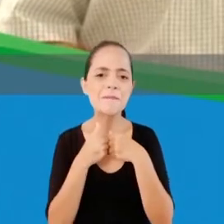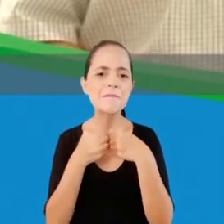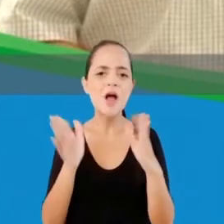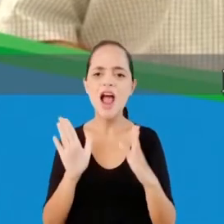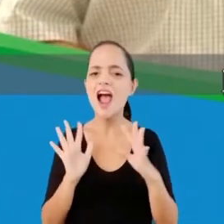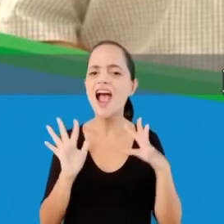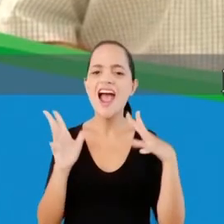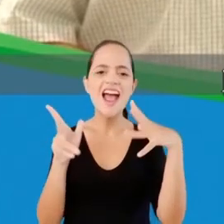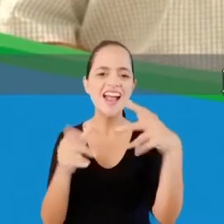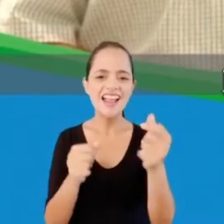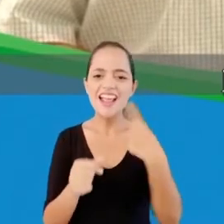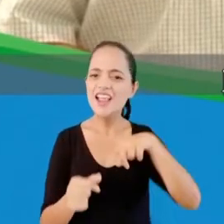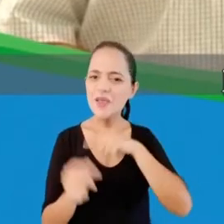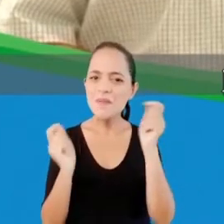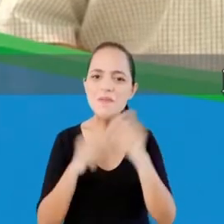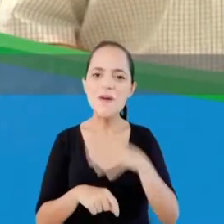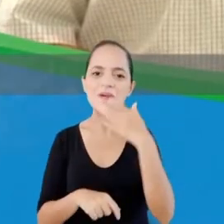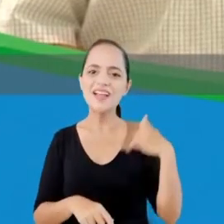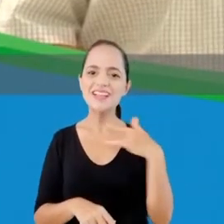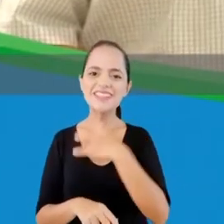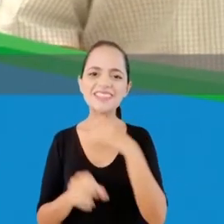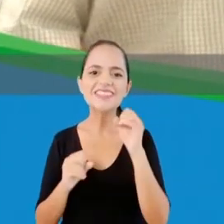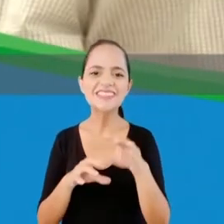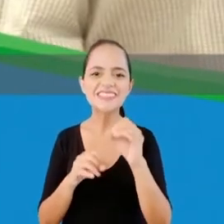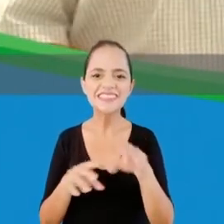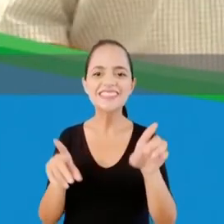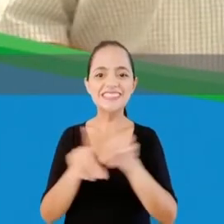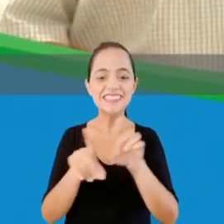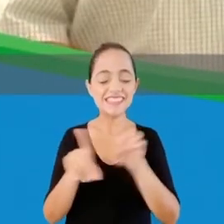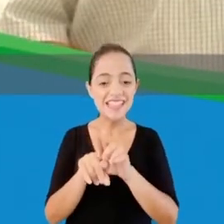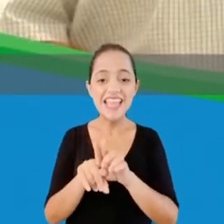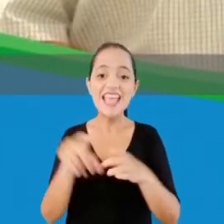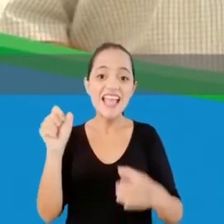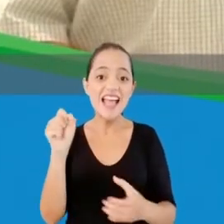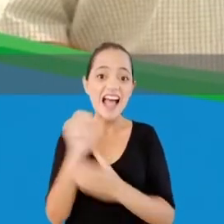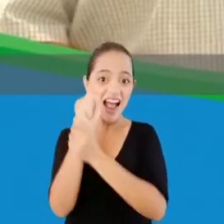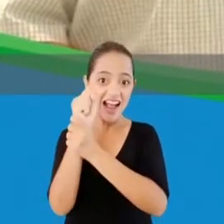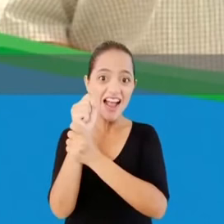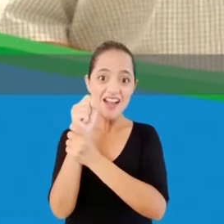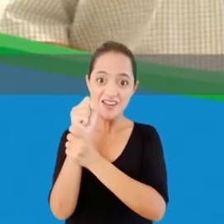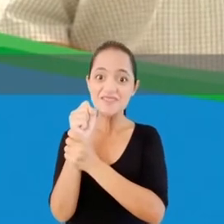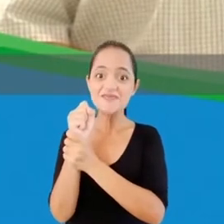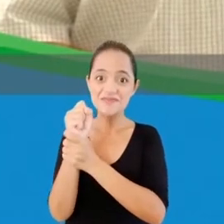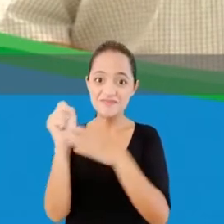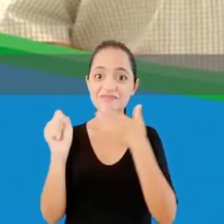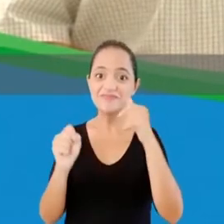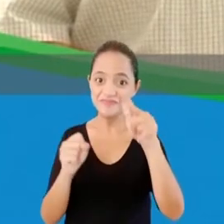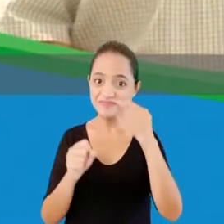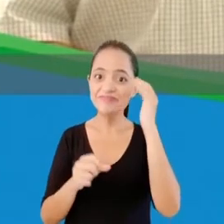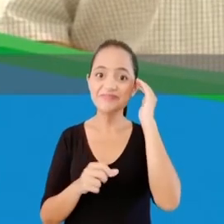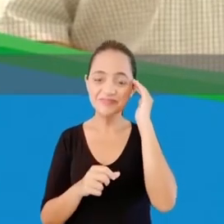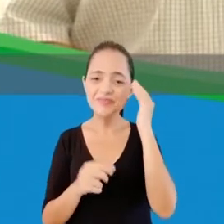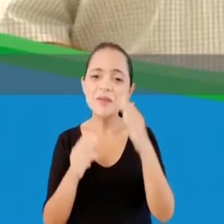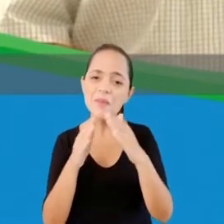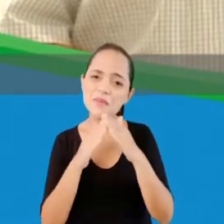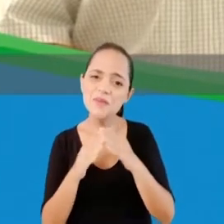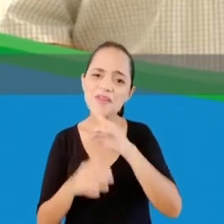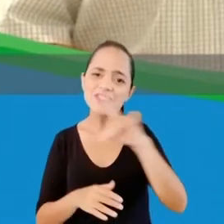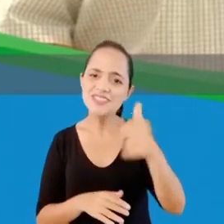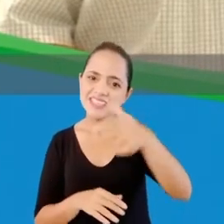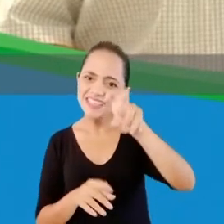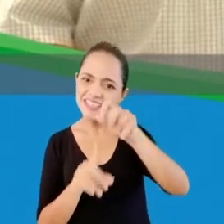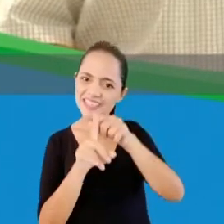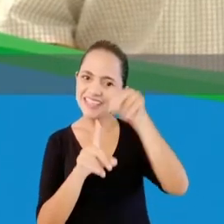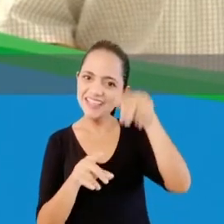a comunidade, para que a gente possa melhorar a saúde, educação e, sem dúvida nenhuma, fazer também pela segurança. Portanto, no dia